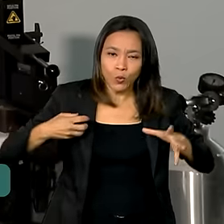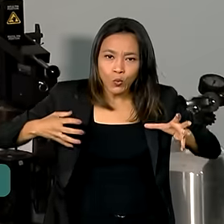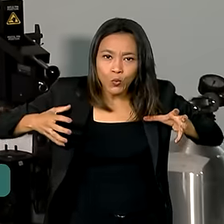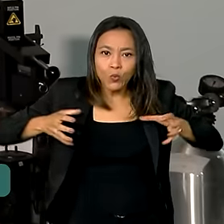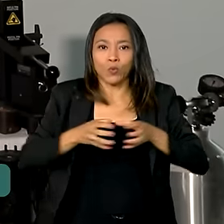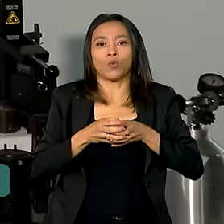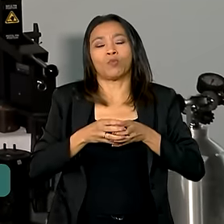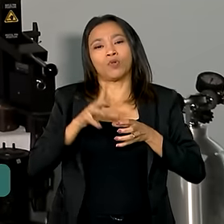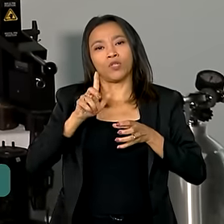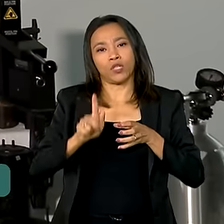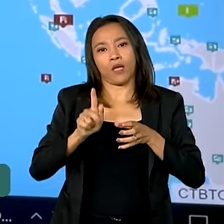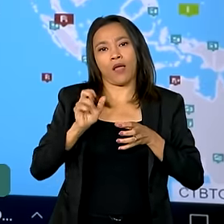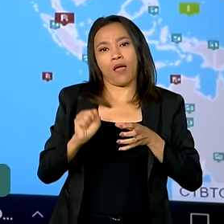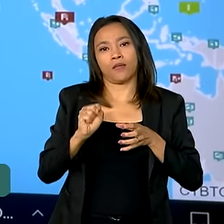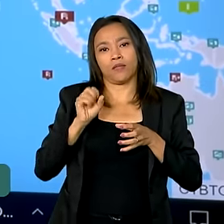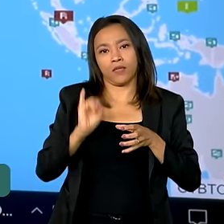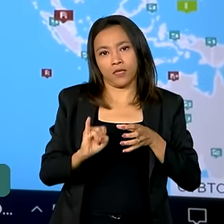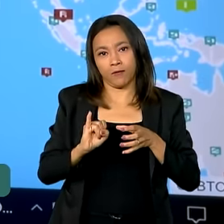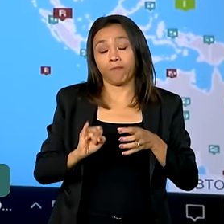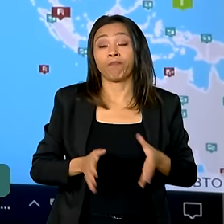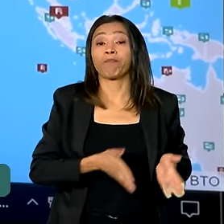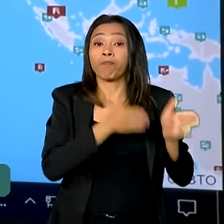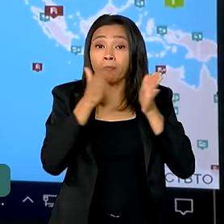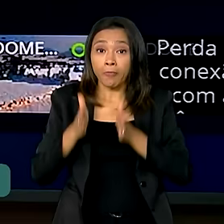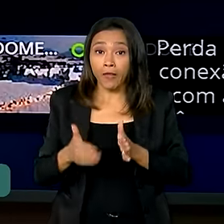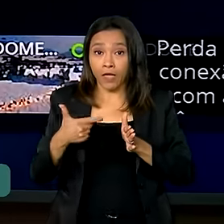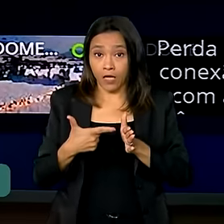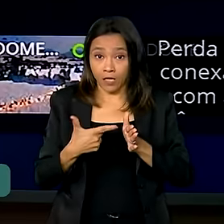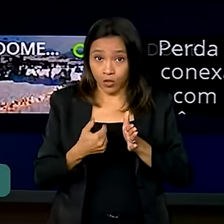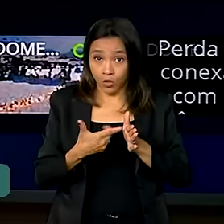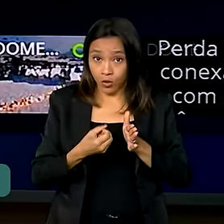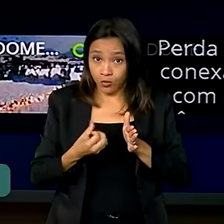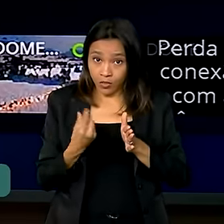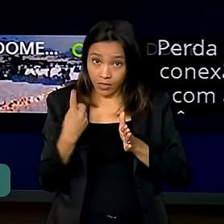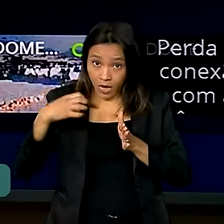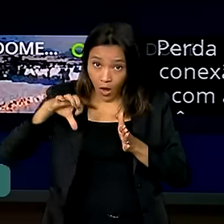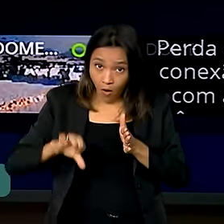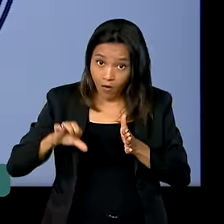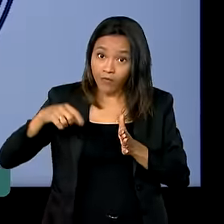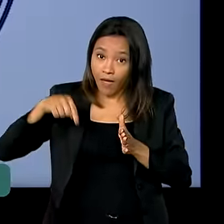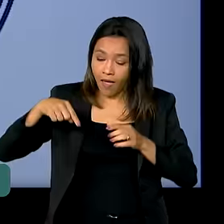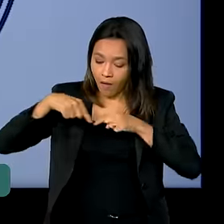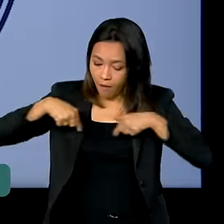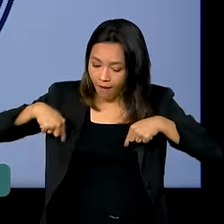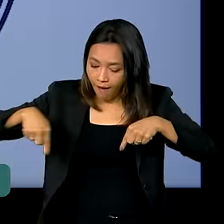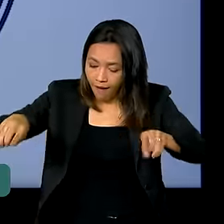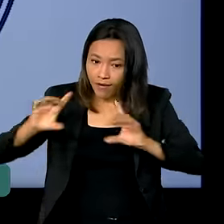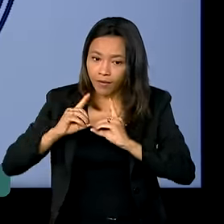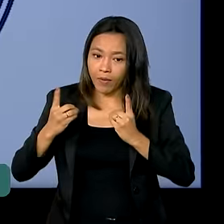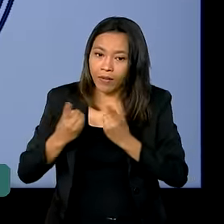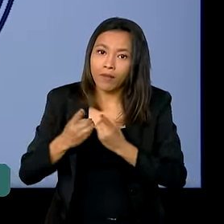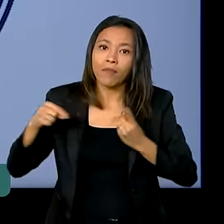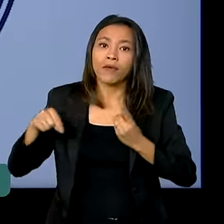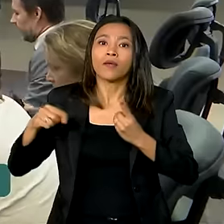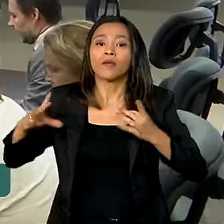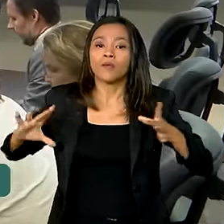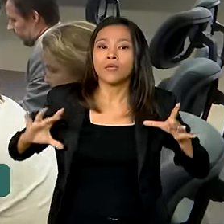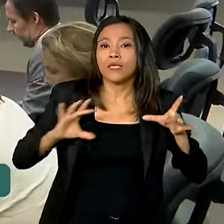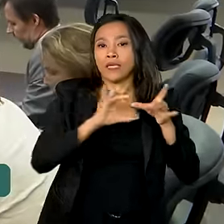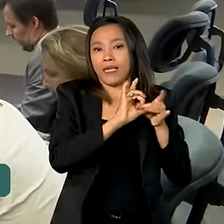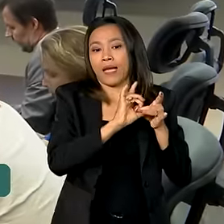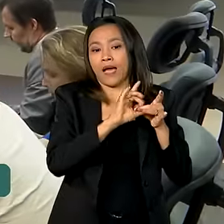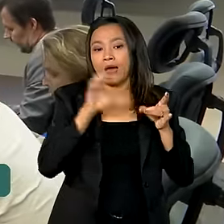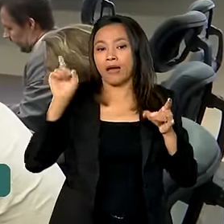a ser GSI. E em 2019 se transformou em setor central do sistema de proteção